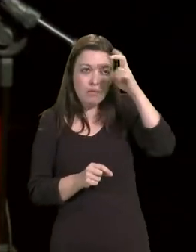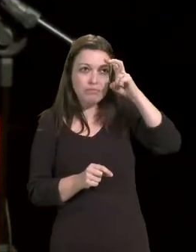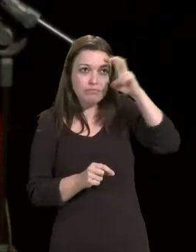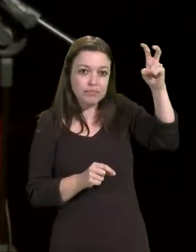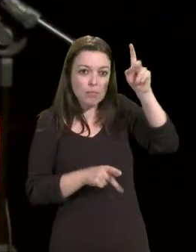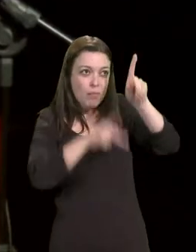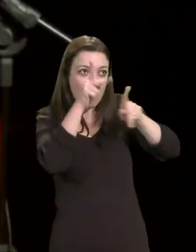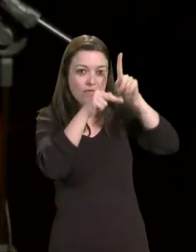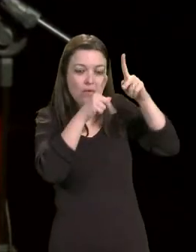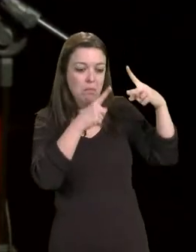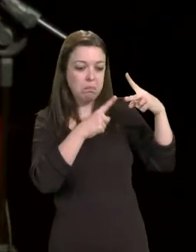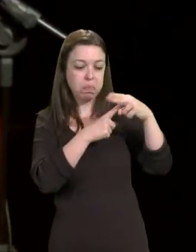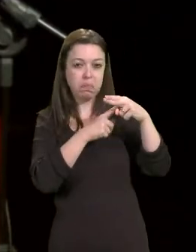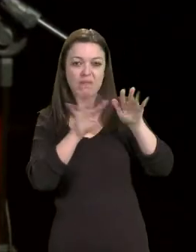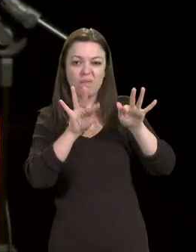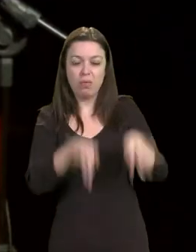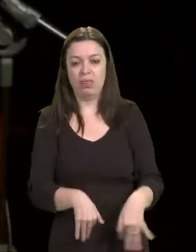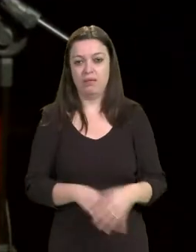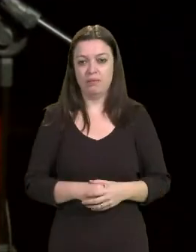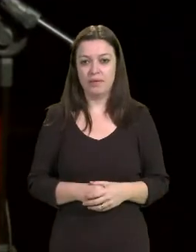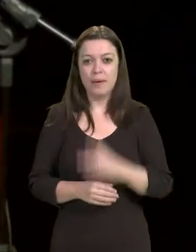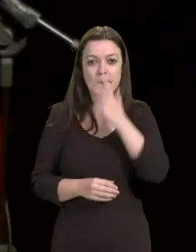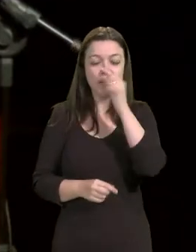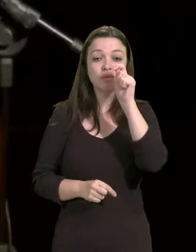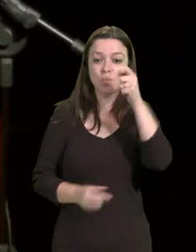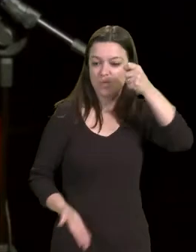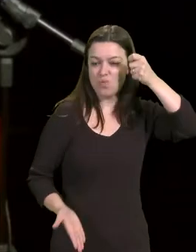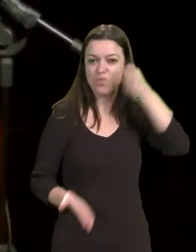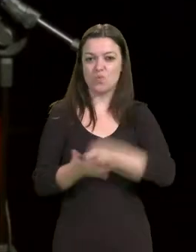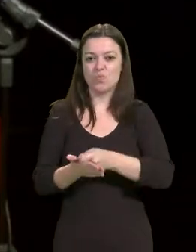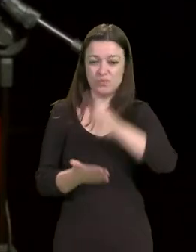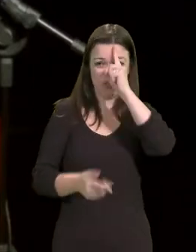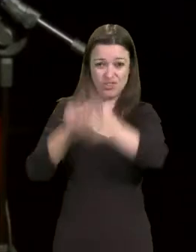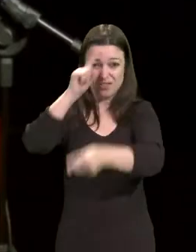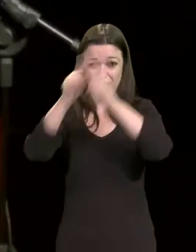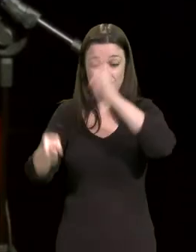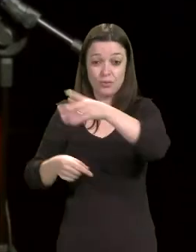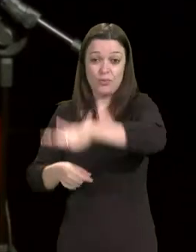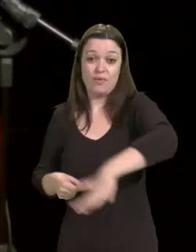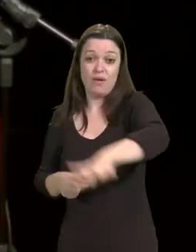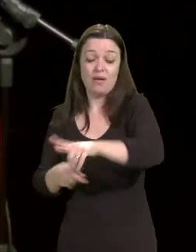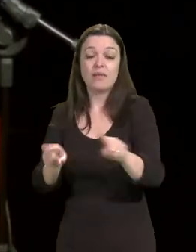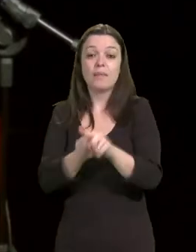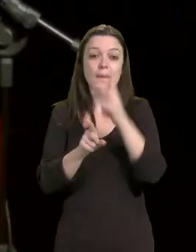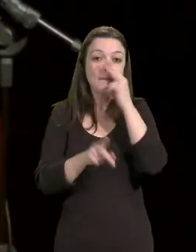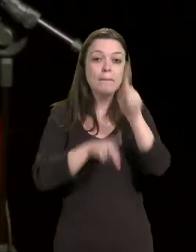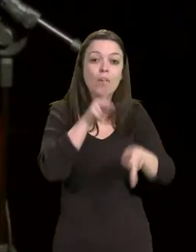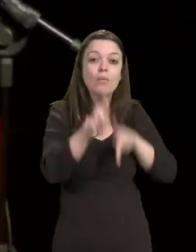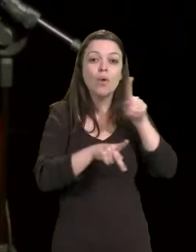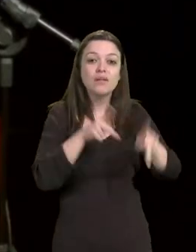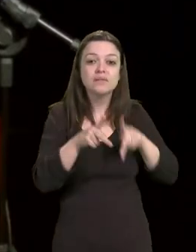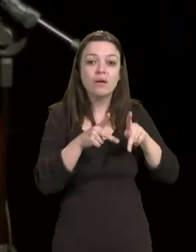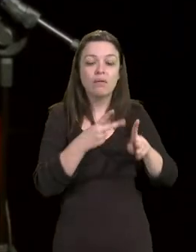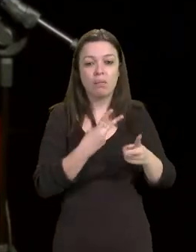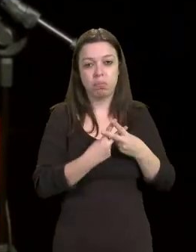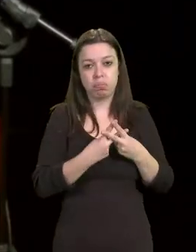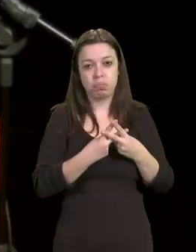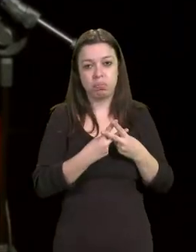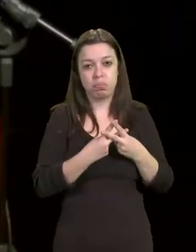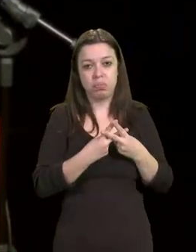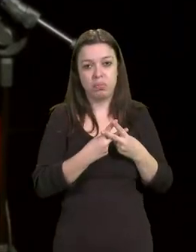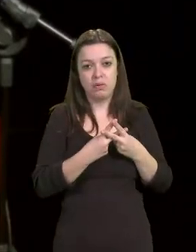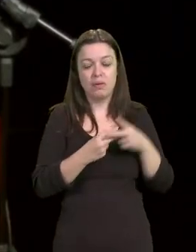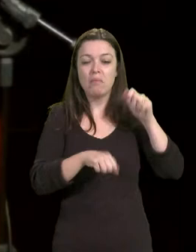Ele fomenta a ditadura e acorrenta ainda mais a população fragilizada à pobreza.